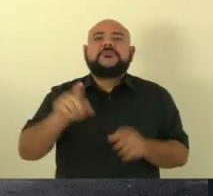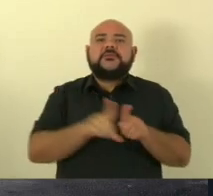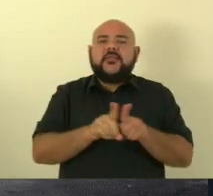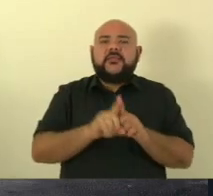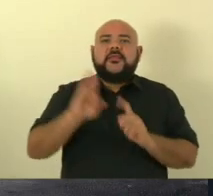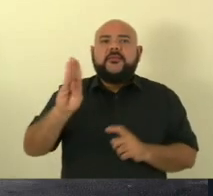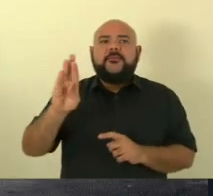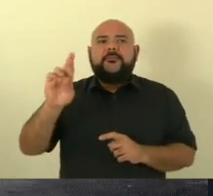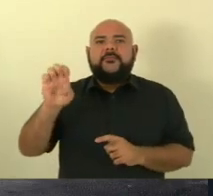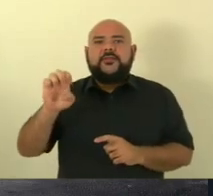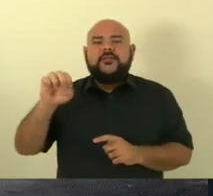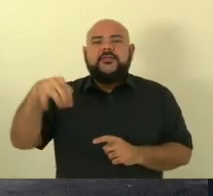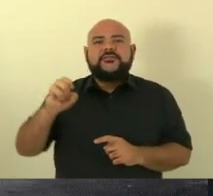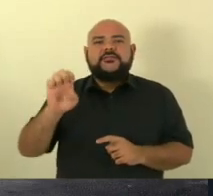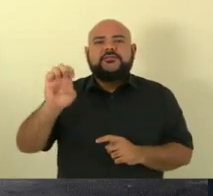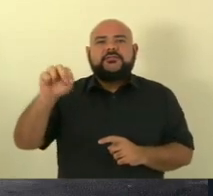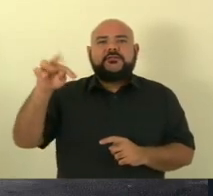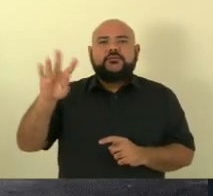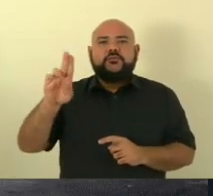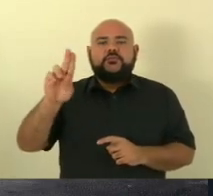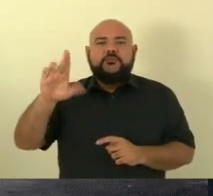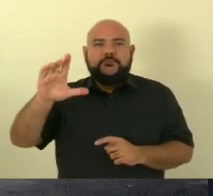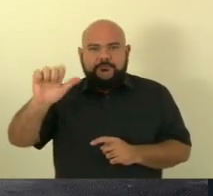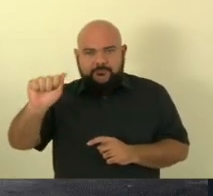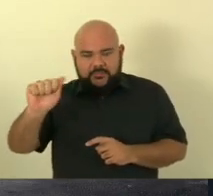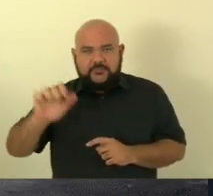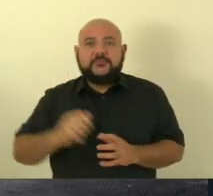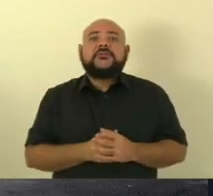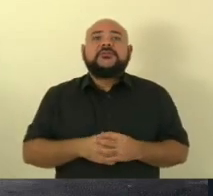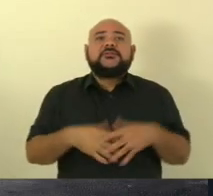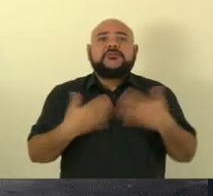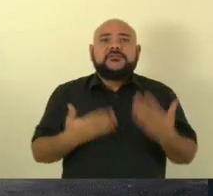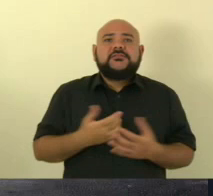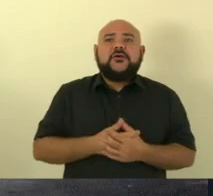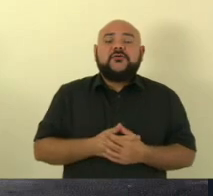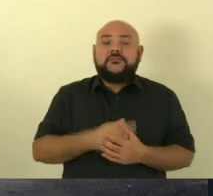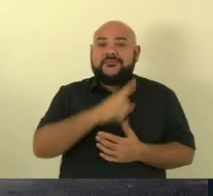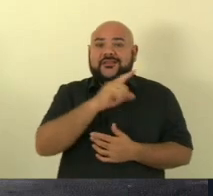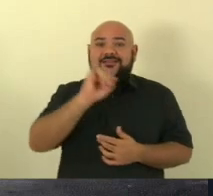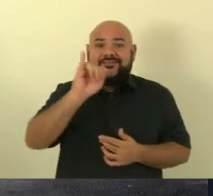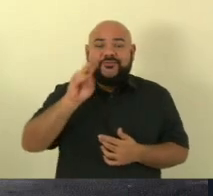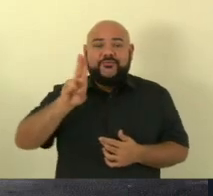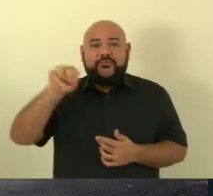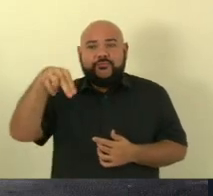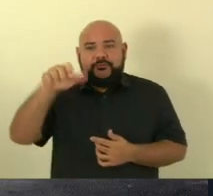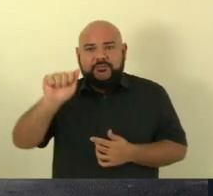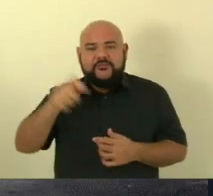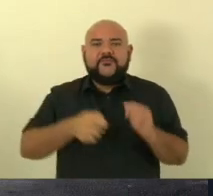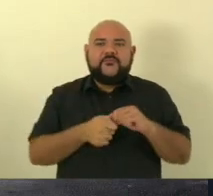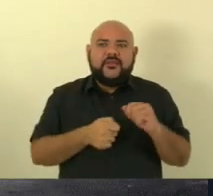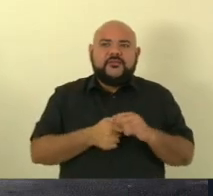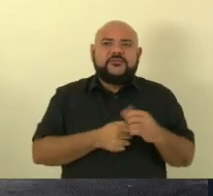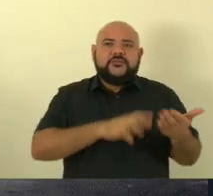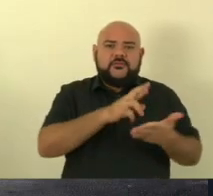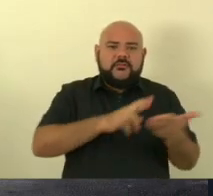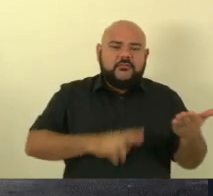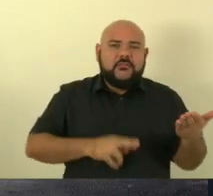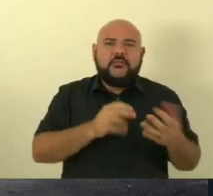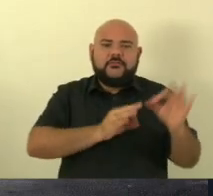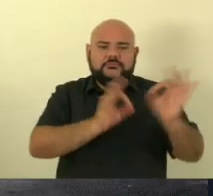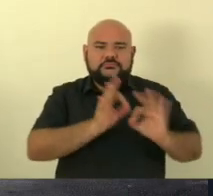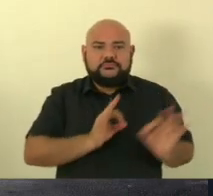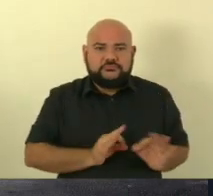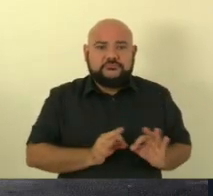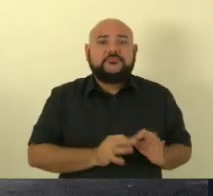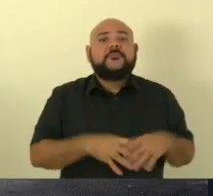requisição administrativa da Santa Casa puxando para si a responsabilidade de diversas dívidas e que hoje a Santa